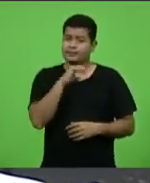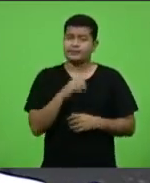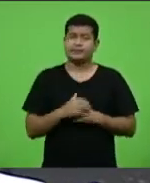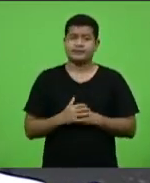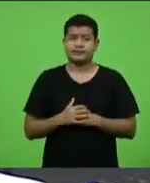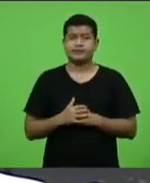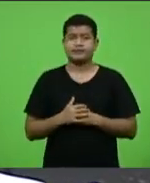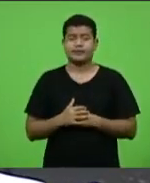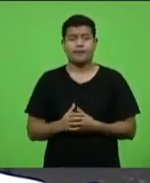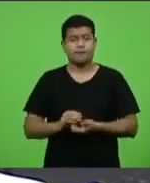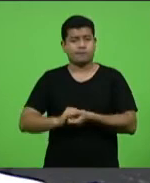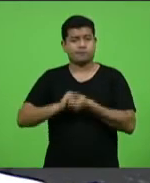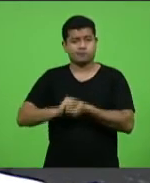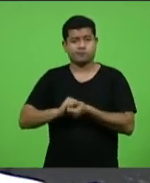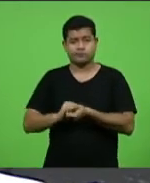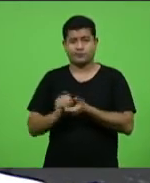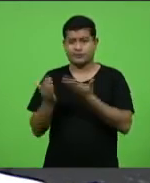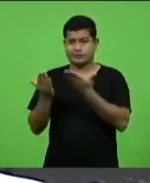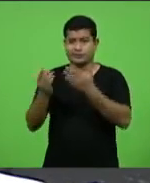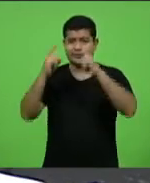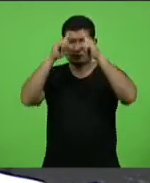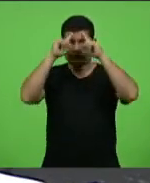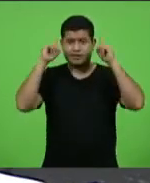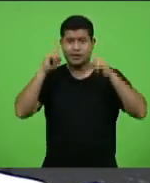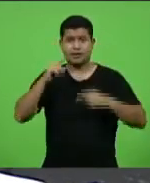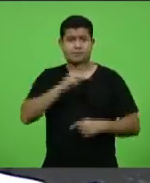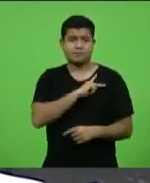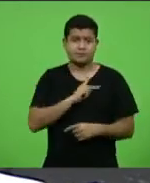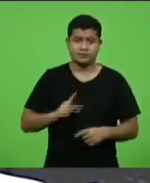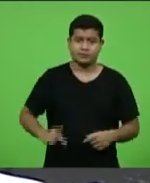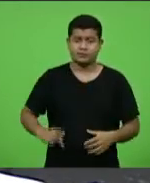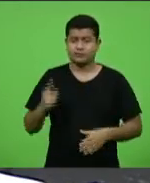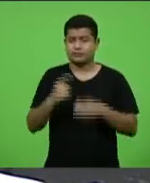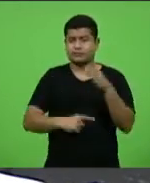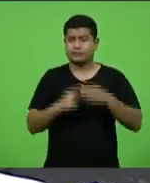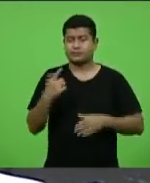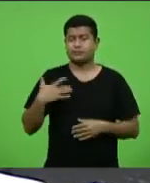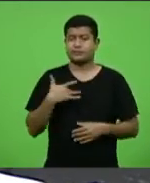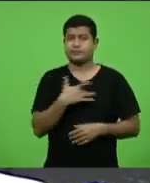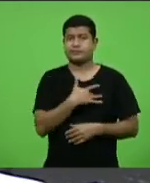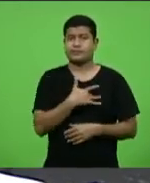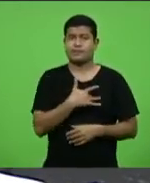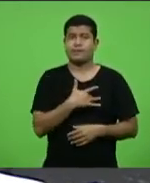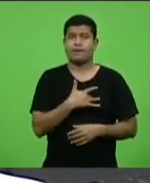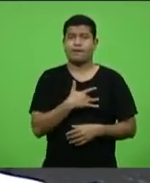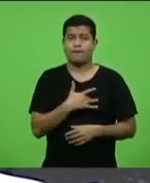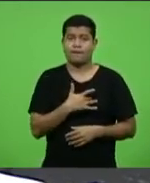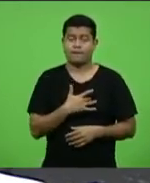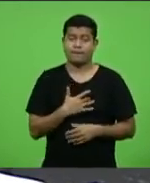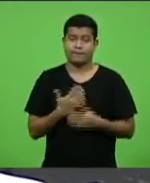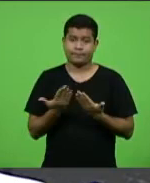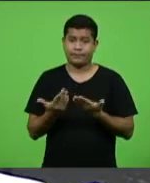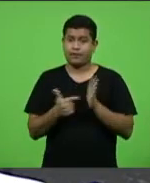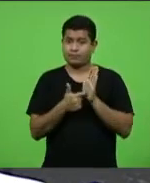cumprimentar o deputado Sareta, que é o presidente da Comissão de Saúde, que, aliás, apresentou, fez